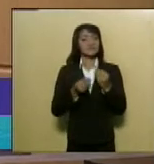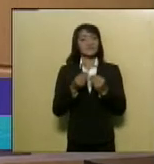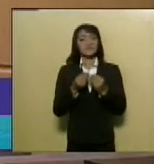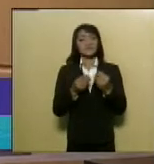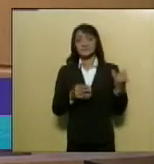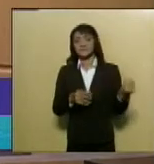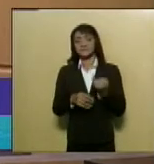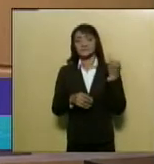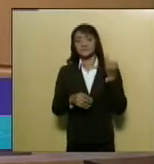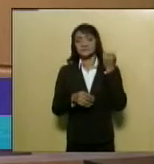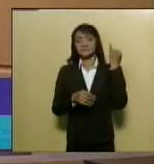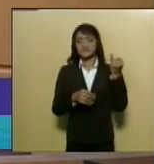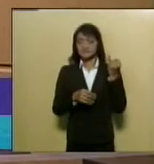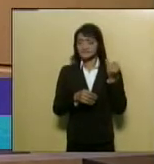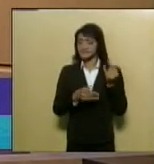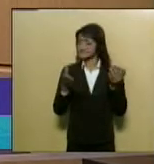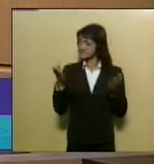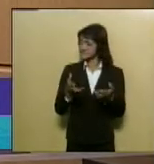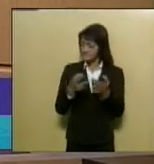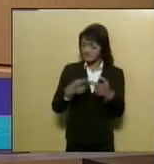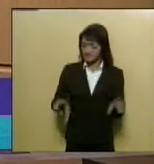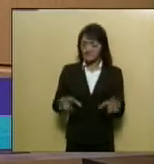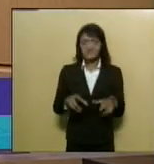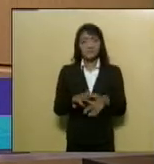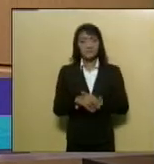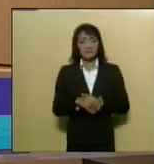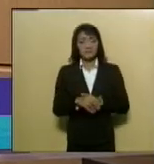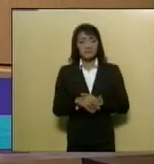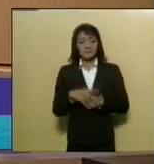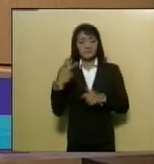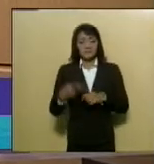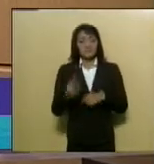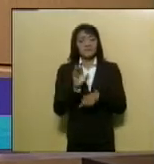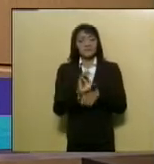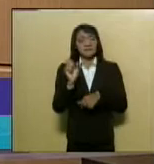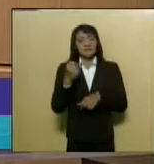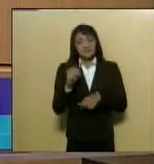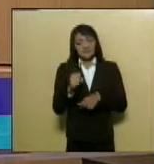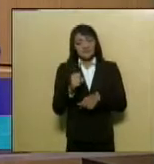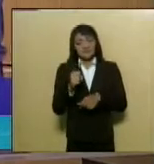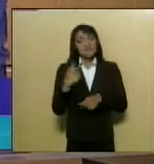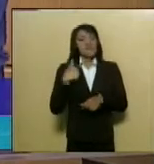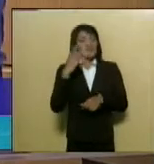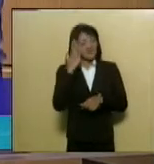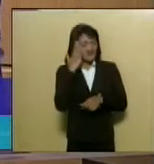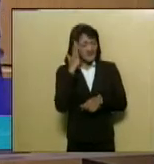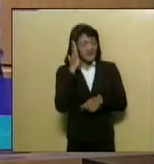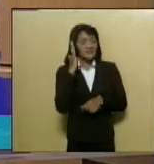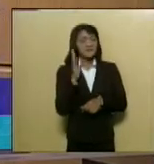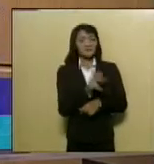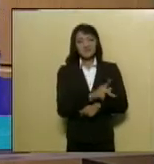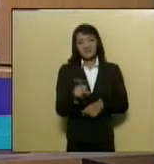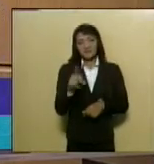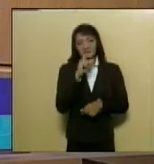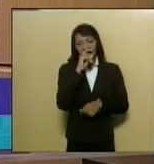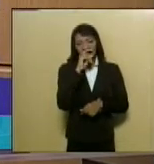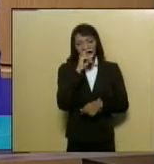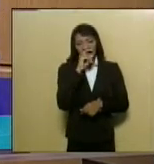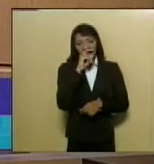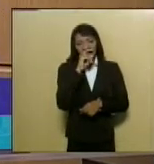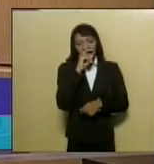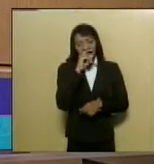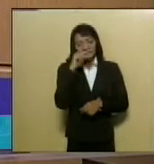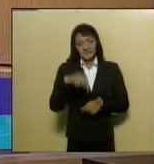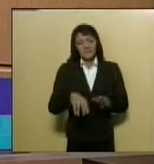importantes para serem solucionadas como demandas do Estado de Sergipe. Eu entendo, Sr. Presidente, que esta casa deve se fazer